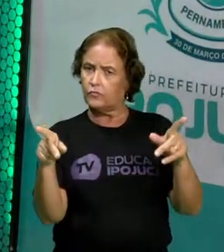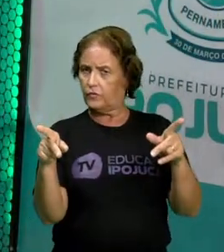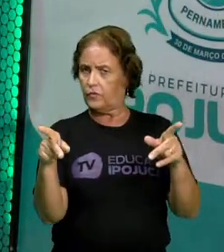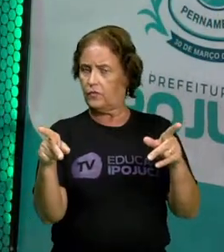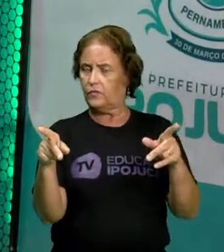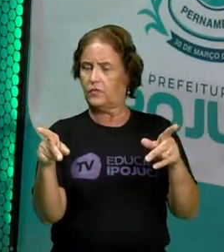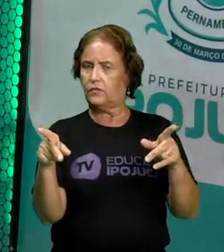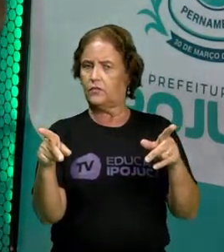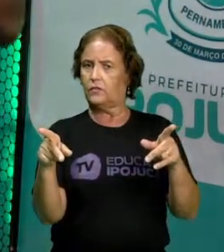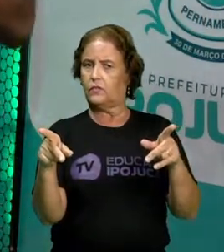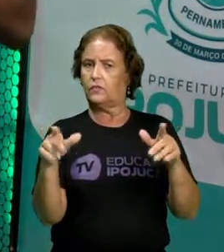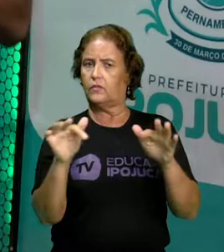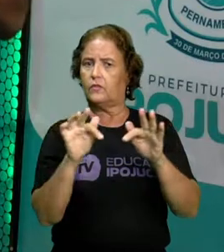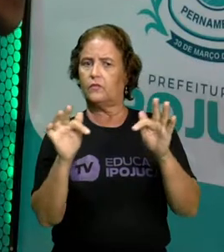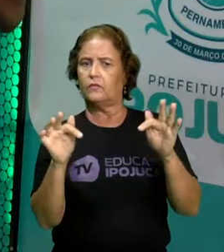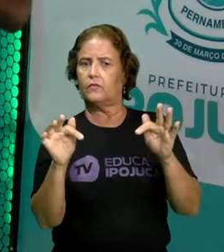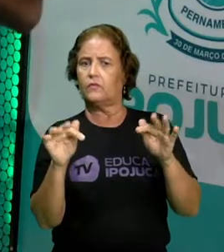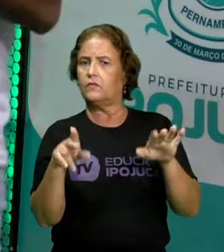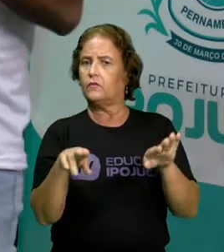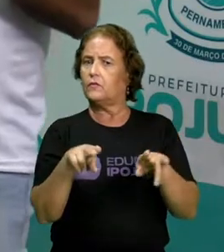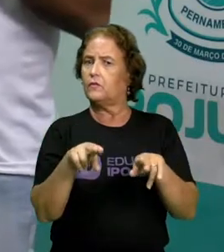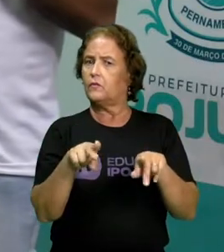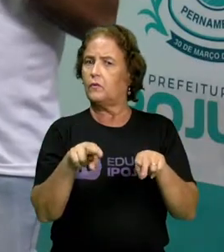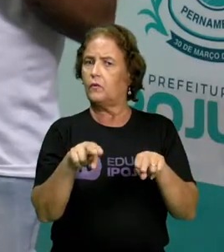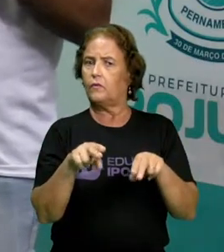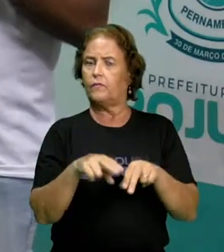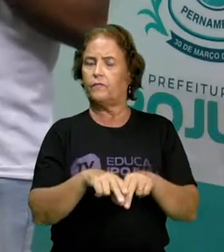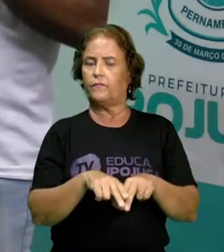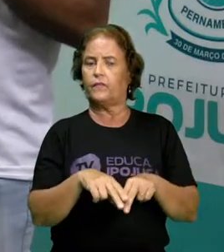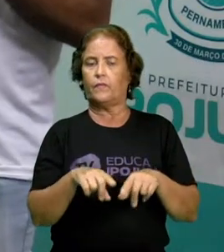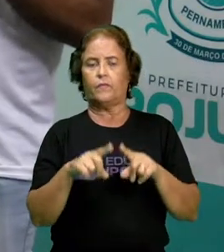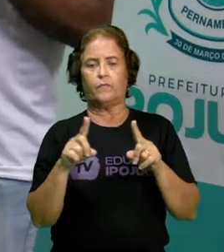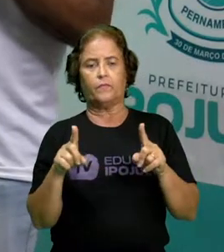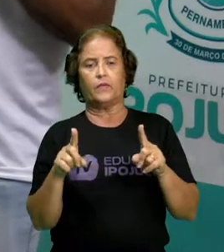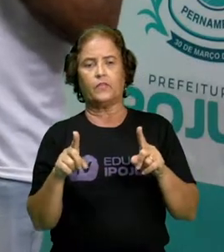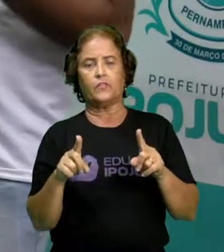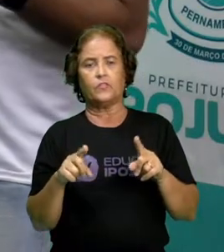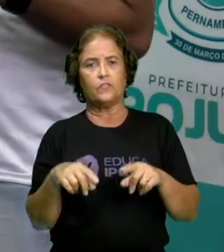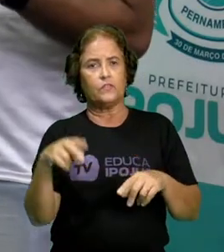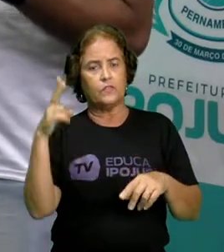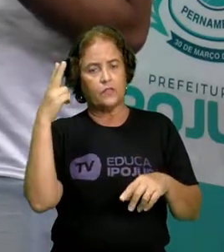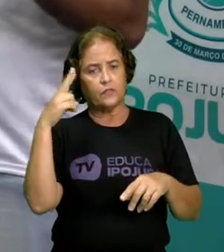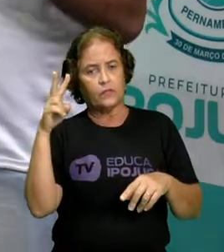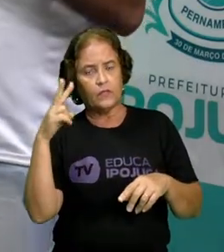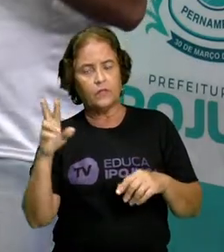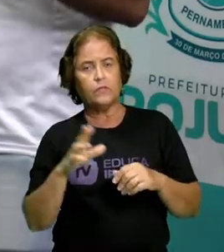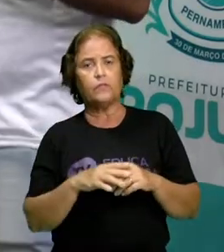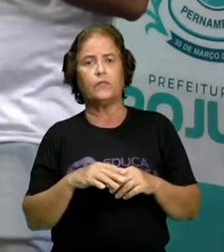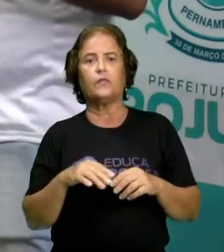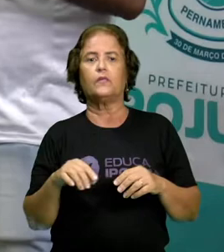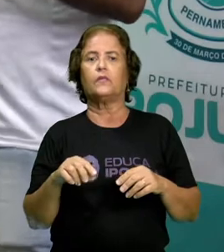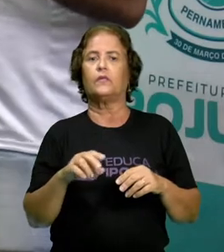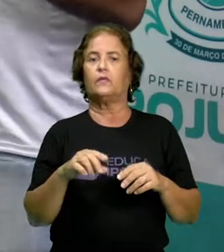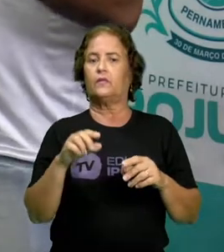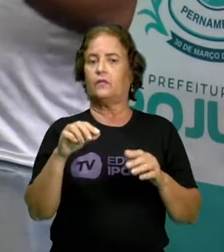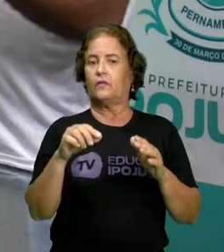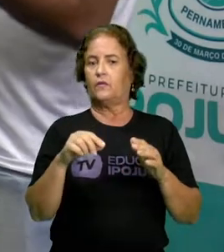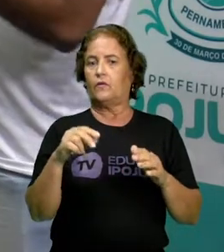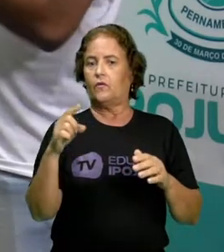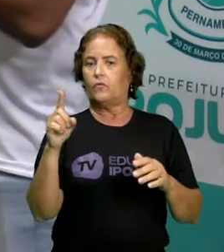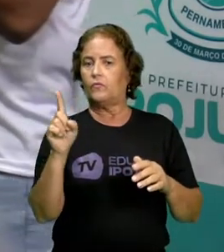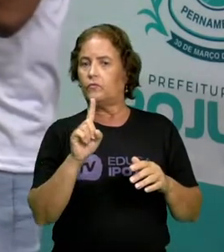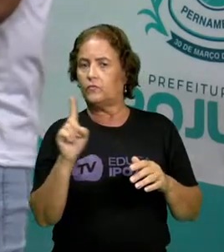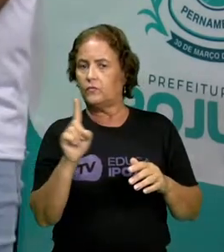Lembra do I'll, que eu tinha falado para vocês, que era a forma abreviada do I will? Então, para a forma negativa, também existe, certo?